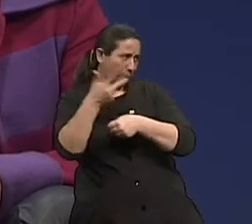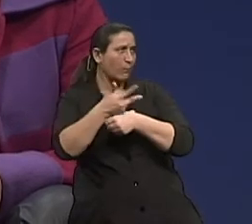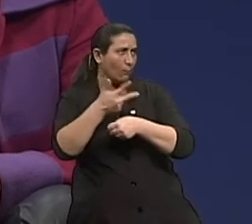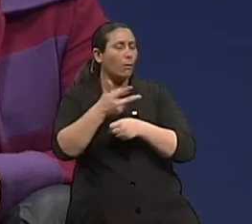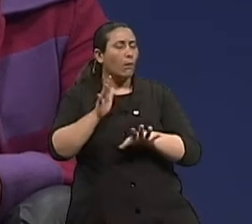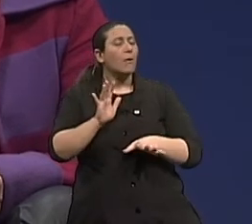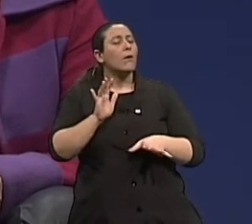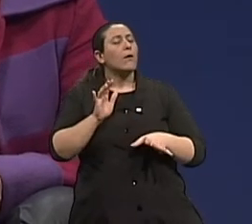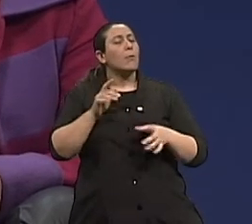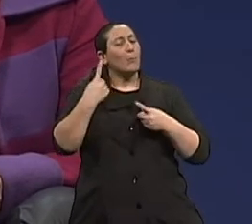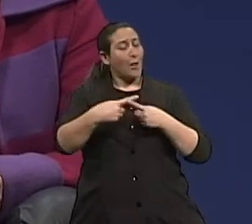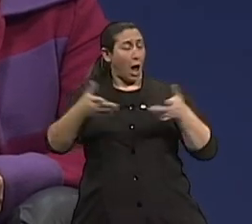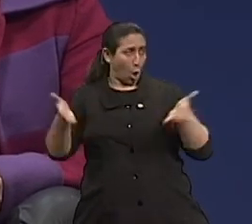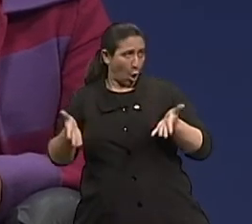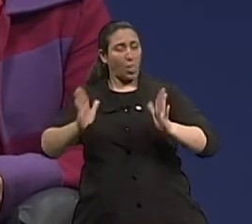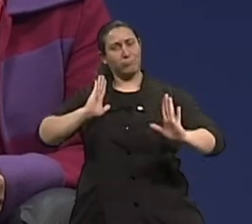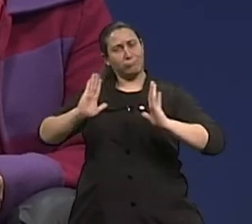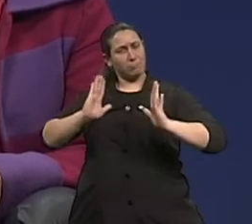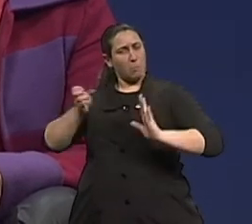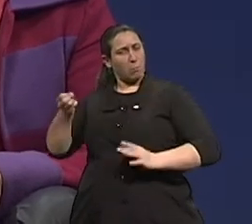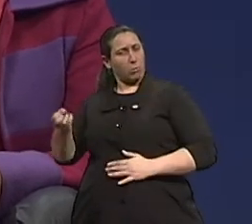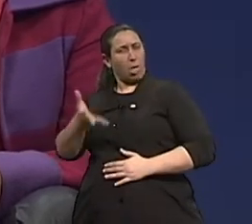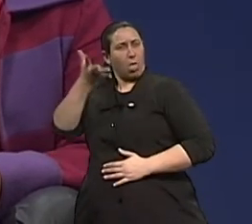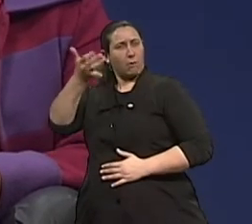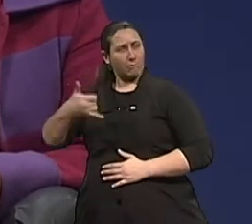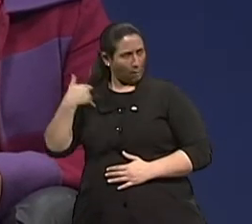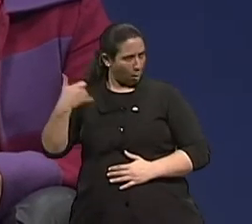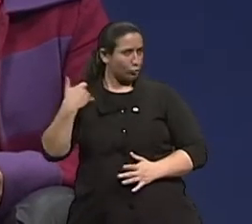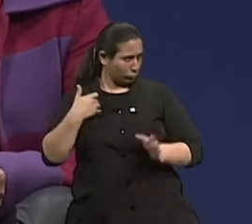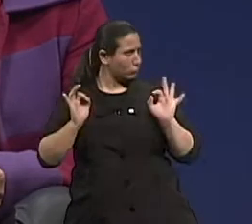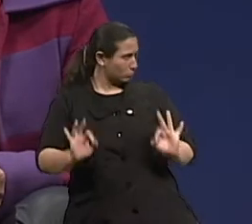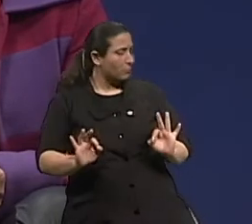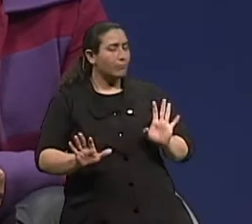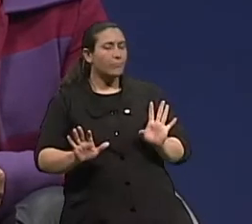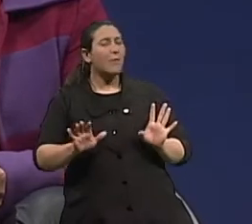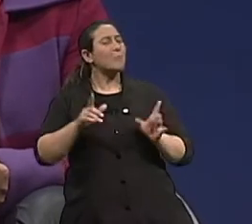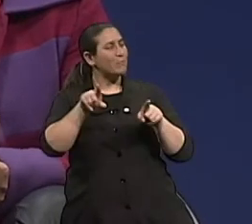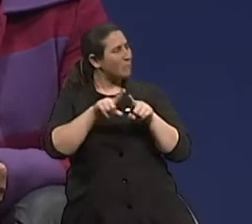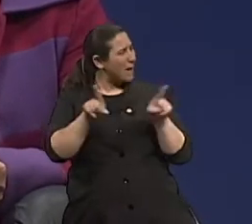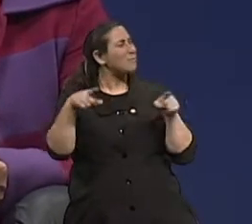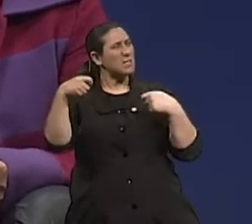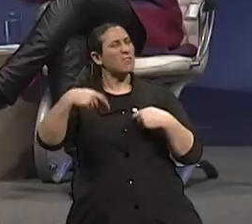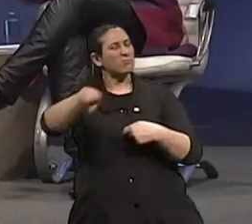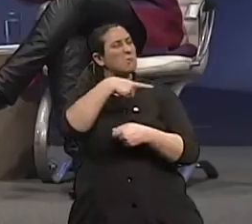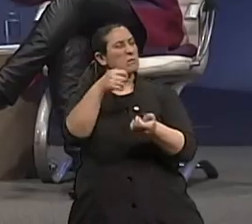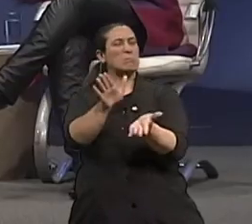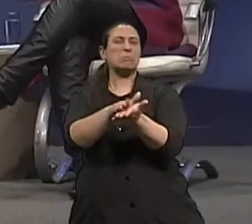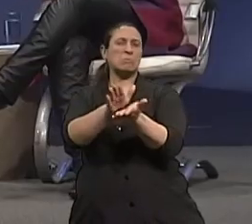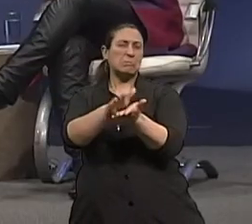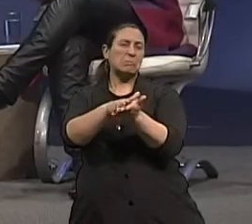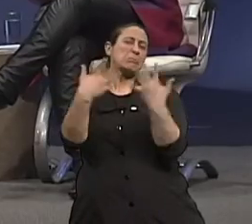que esta moderna idade também, e vamos bater palma para os idosos, porque eles estão assumindo